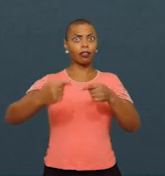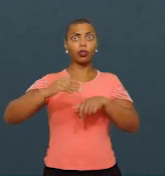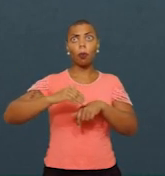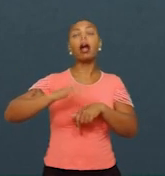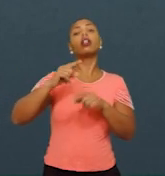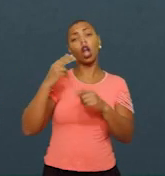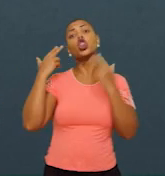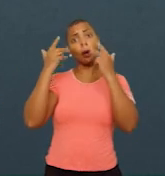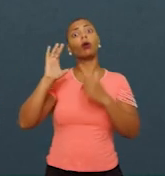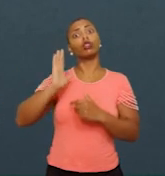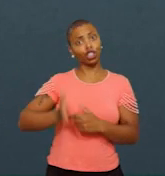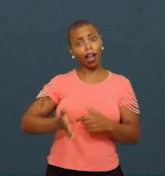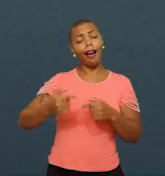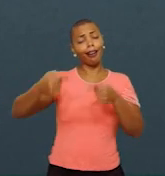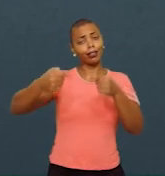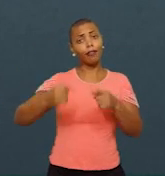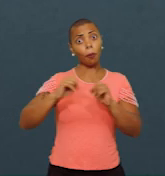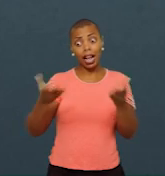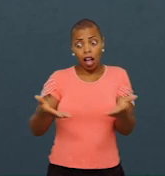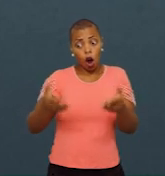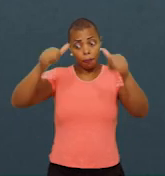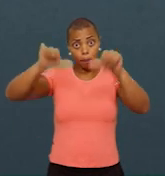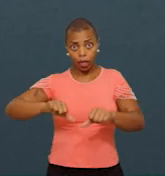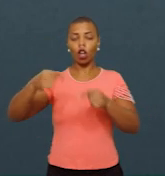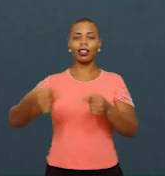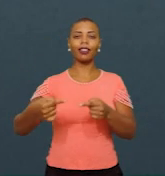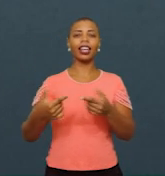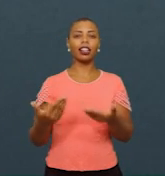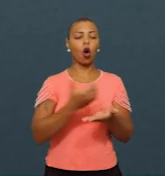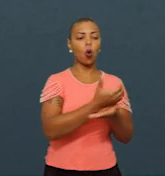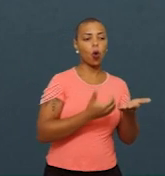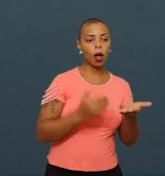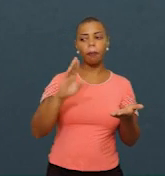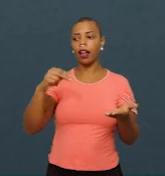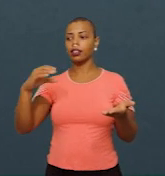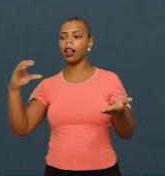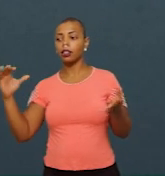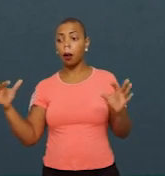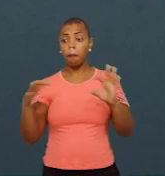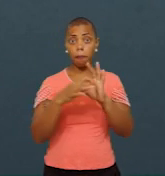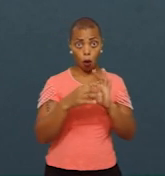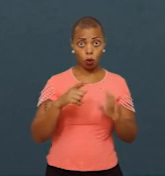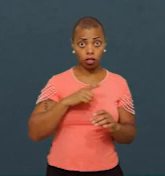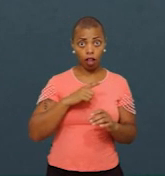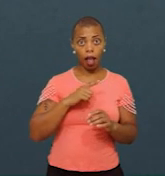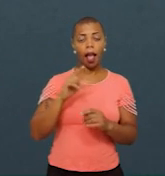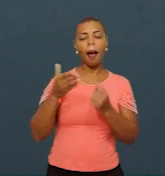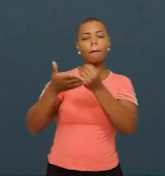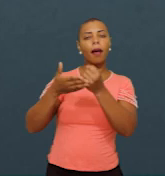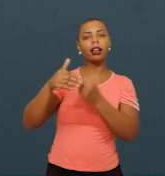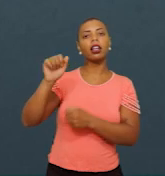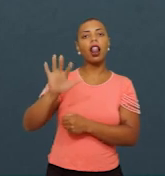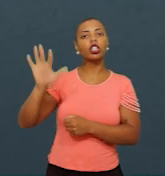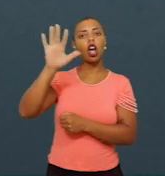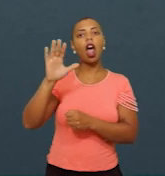é bastante desafiador, os currículos alinhados à BNCC, a Base Nacional Comum Curricular, são